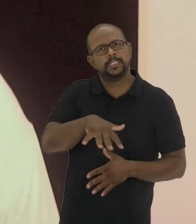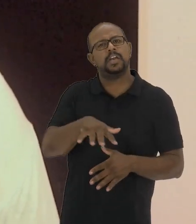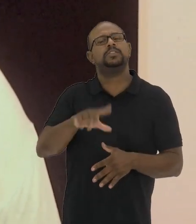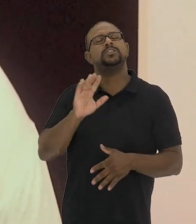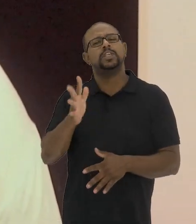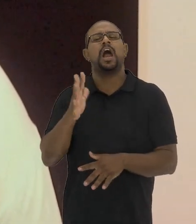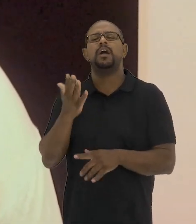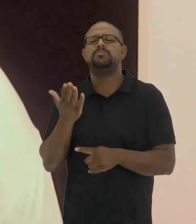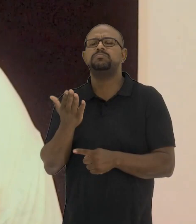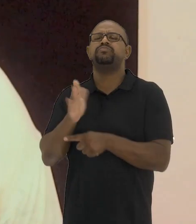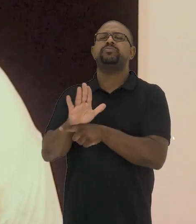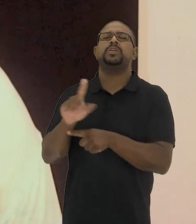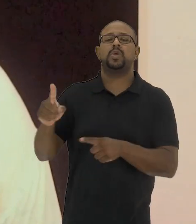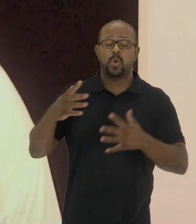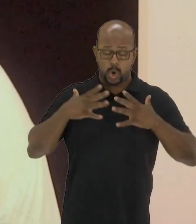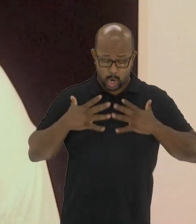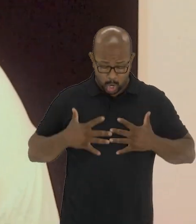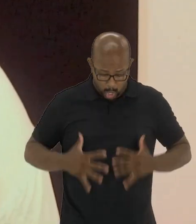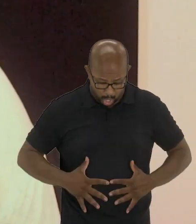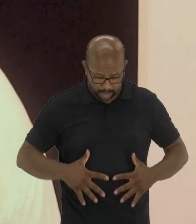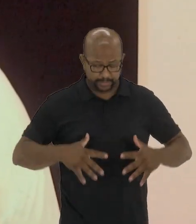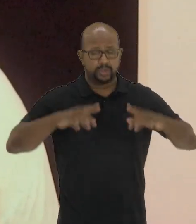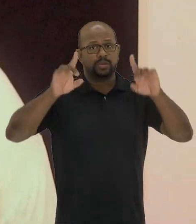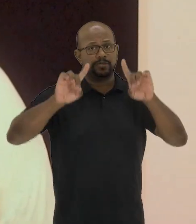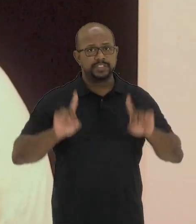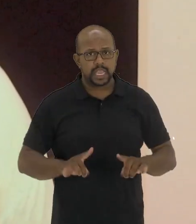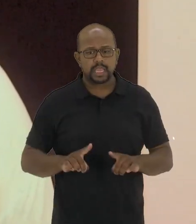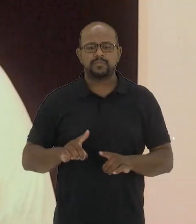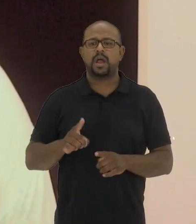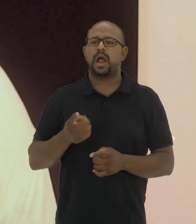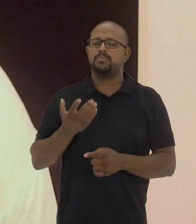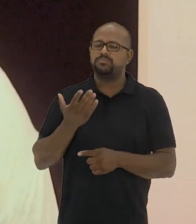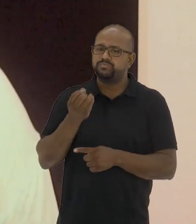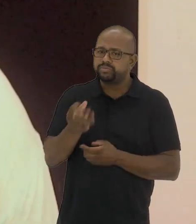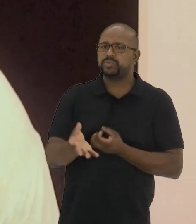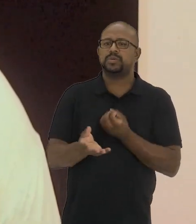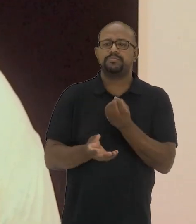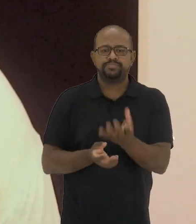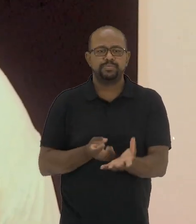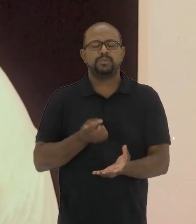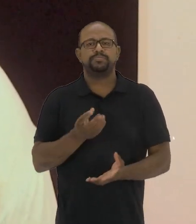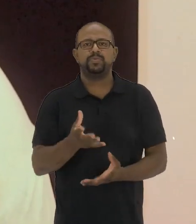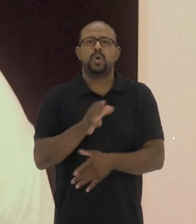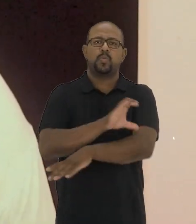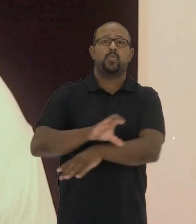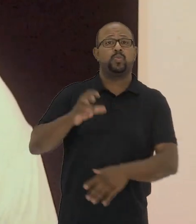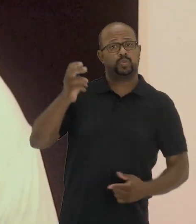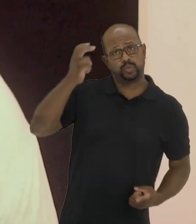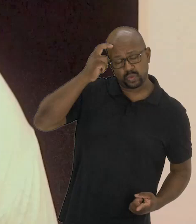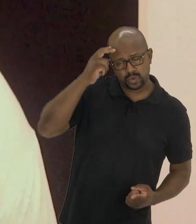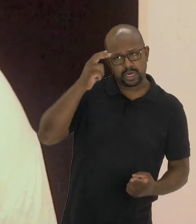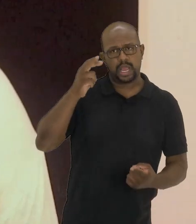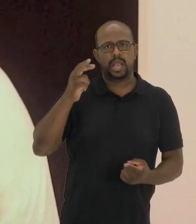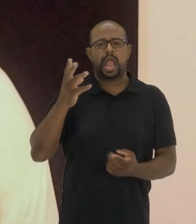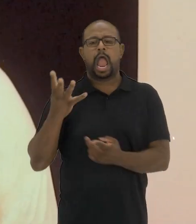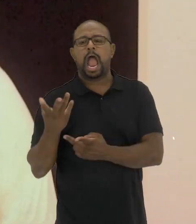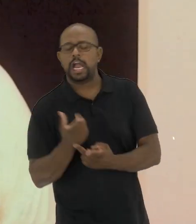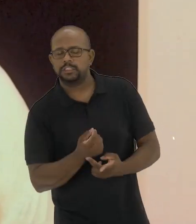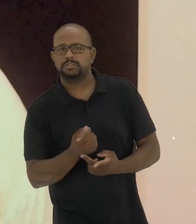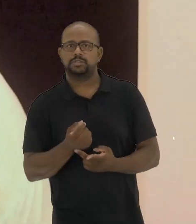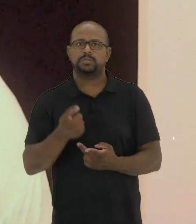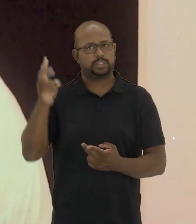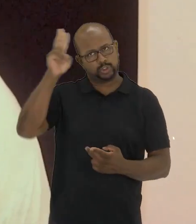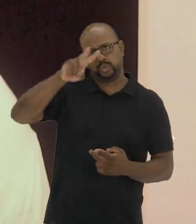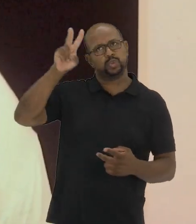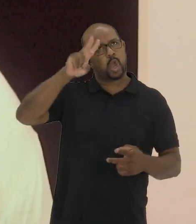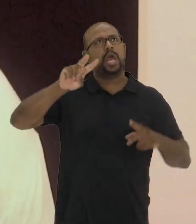debruçando através das contribuições que os corpos com deficiência vêm dando à cultura, às artes